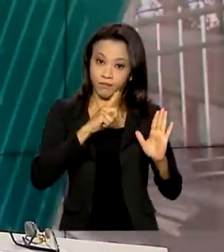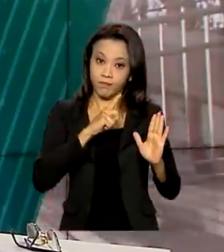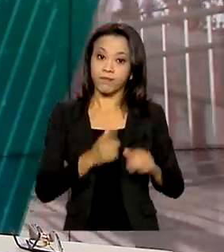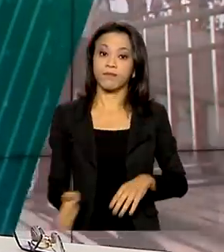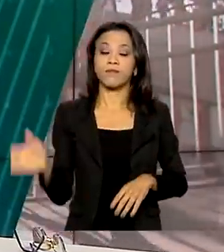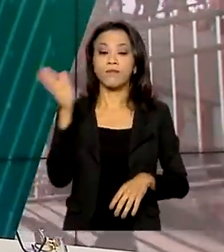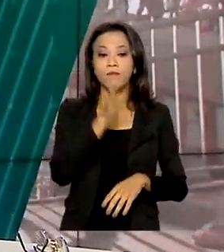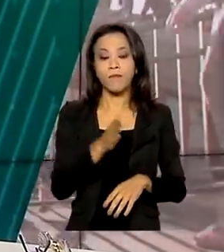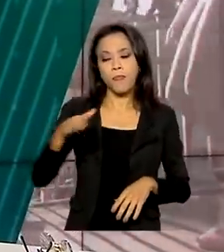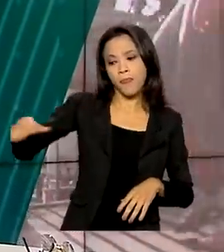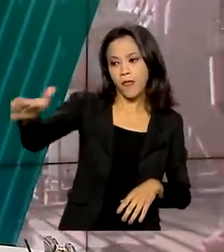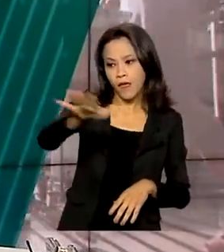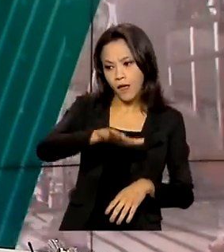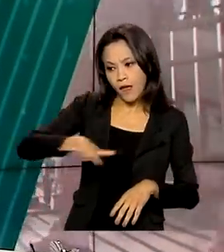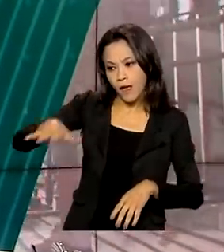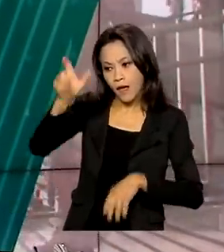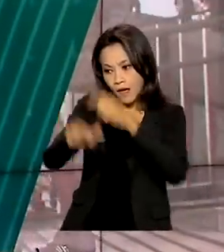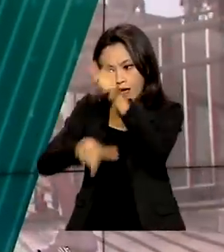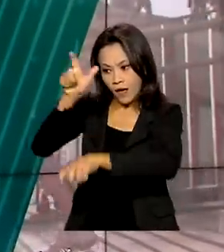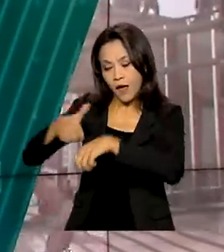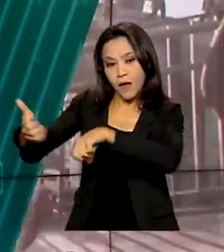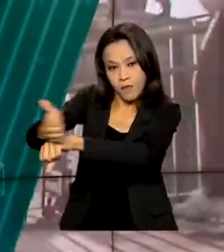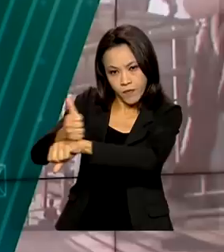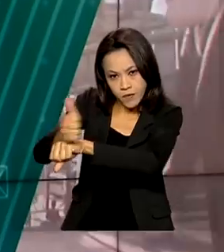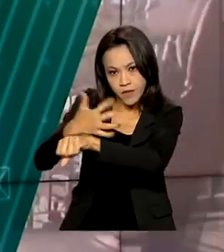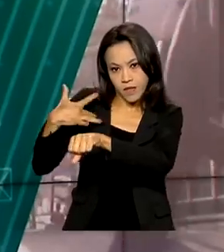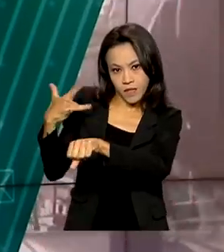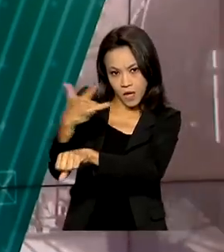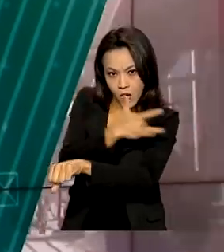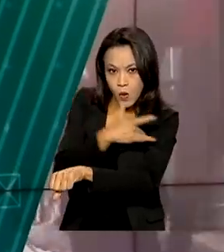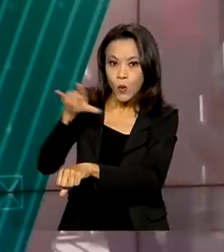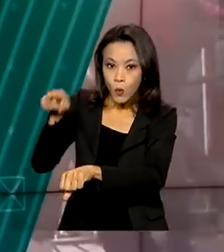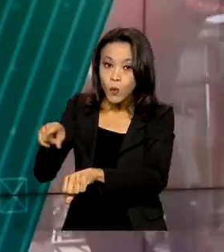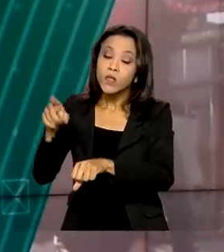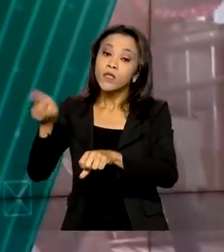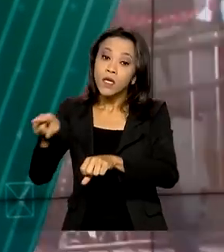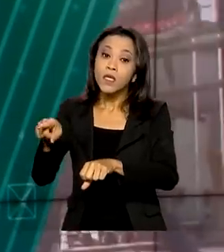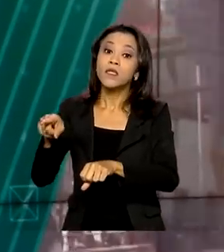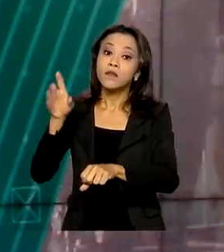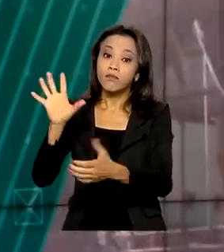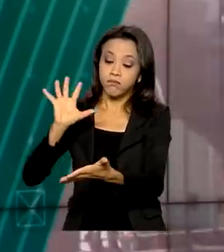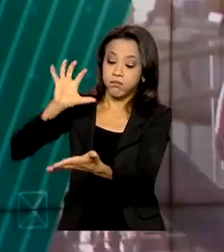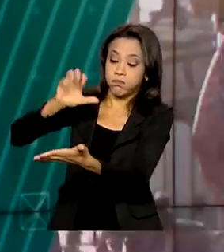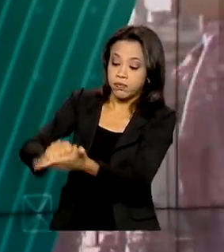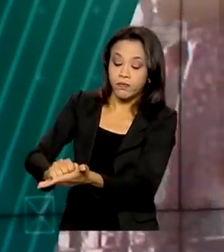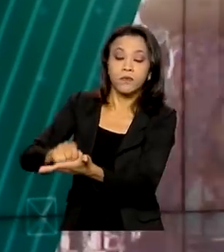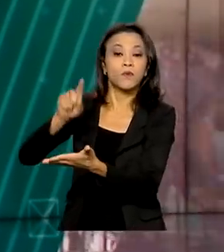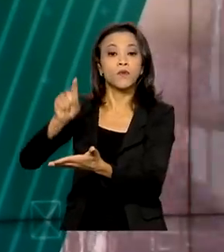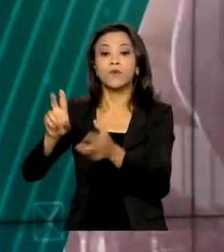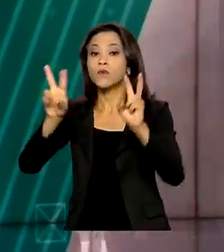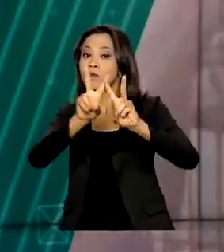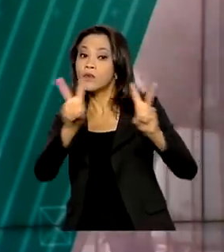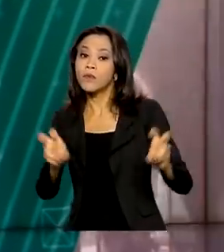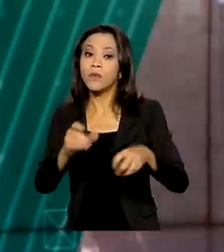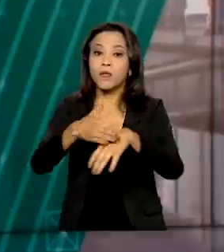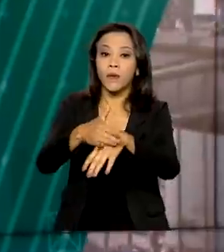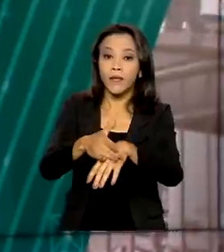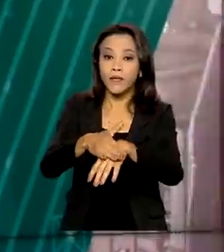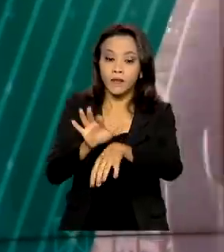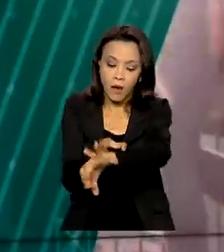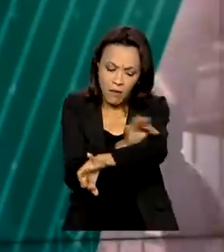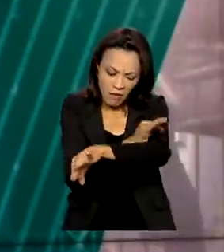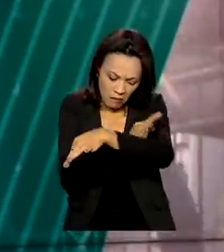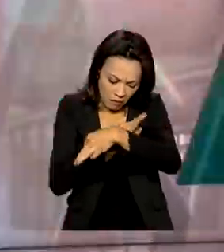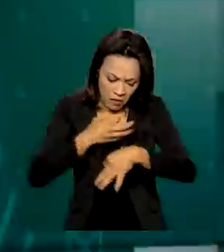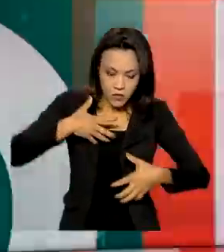Profissionais da saúde estão obrigados a notificar os casos de varíola dos macacos em todo o país. O